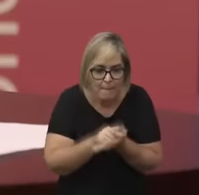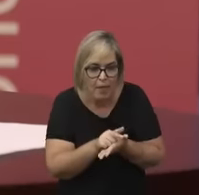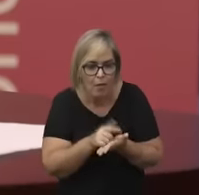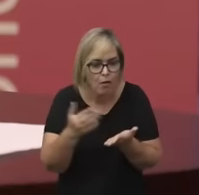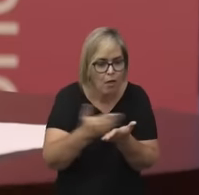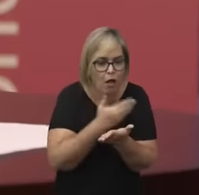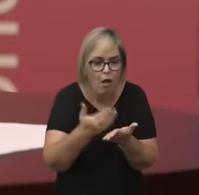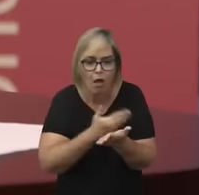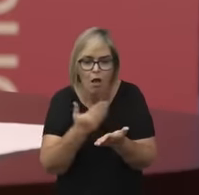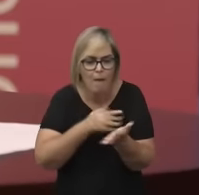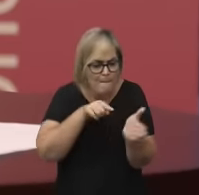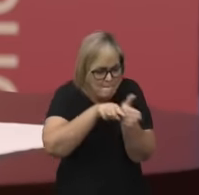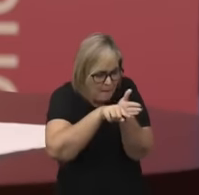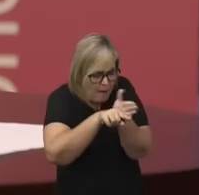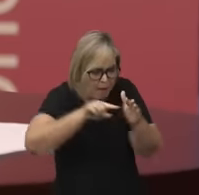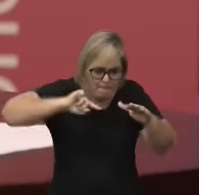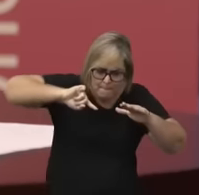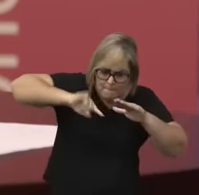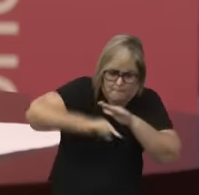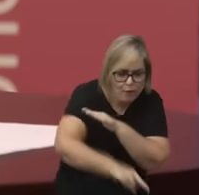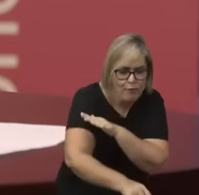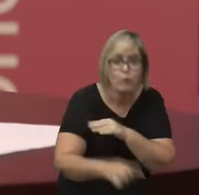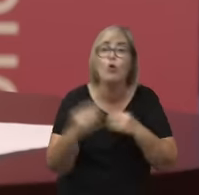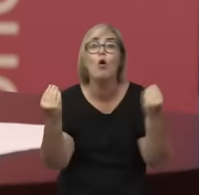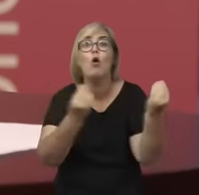com evidências positivas, com informação.